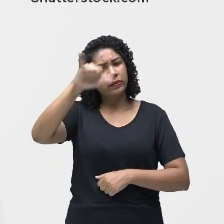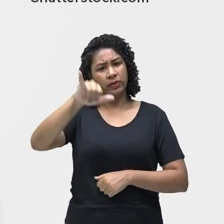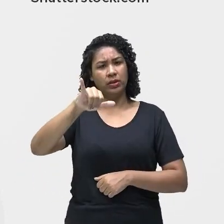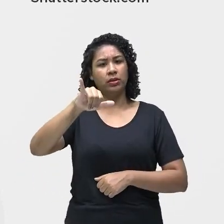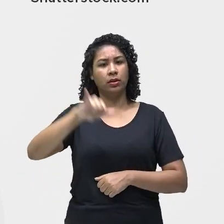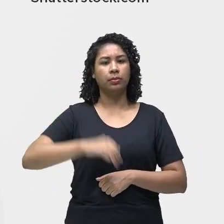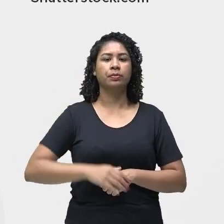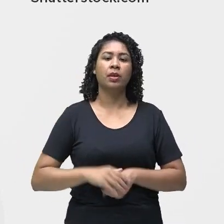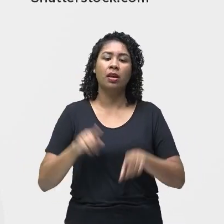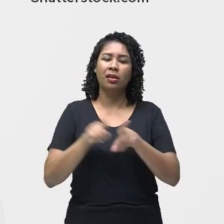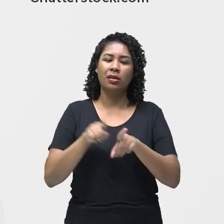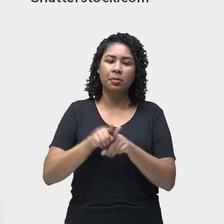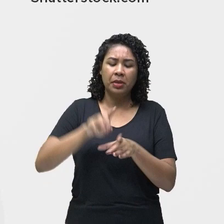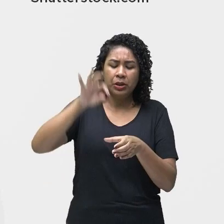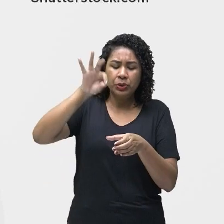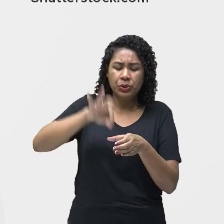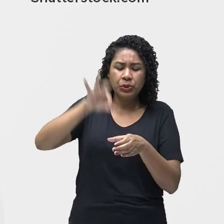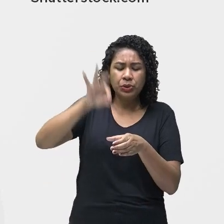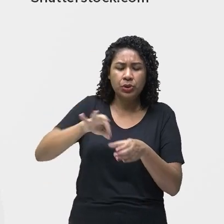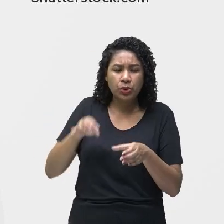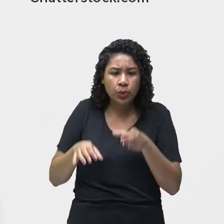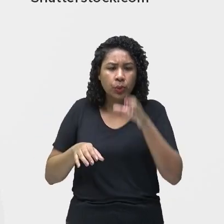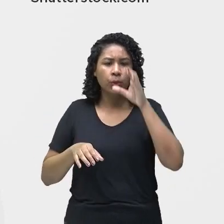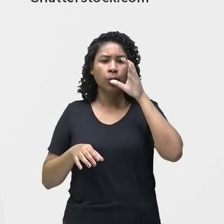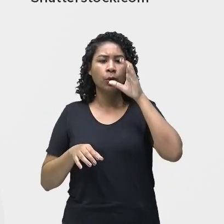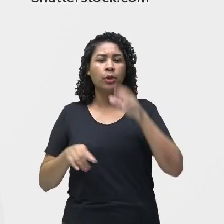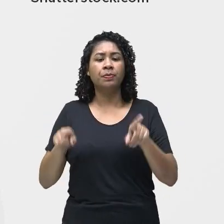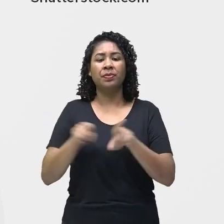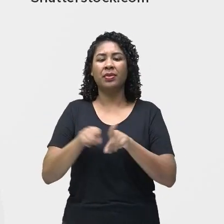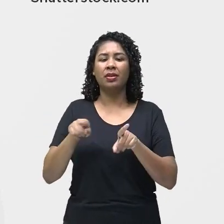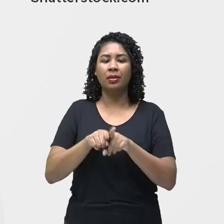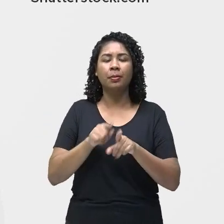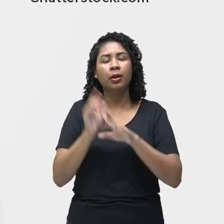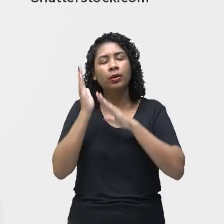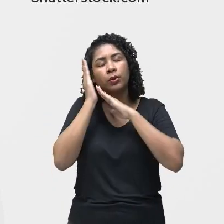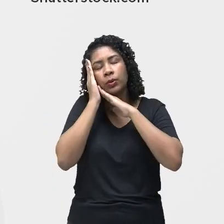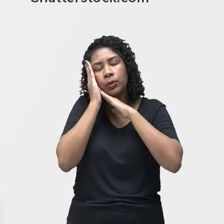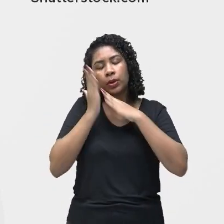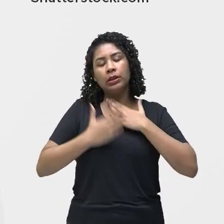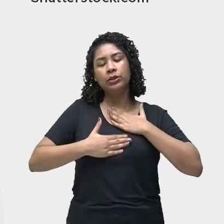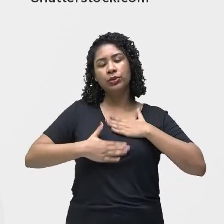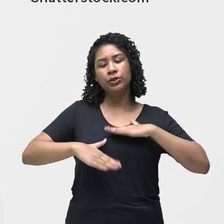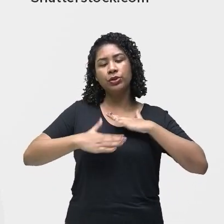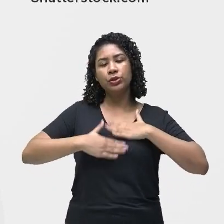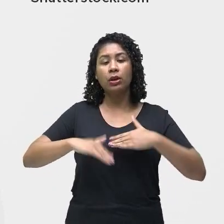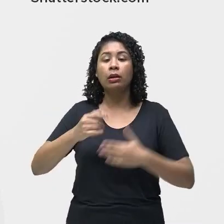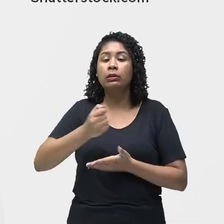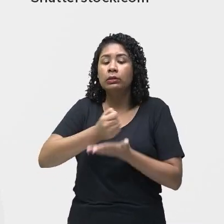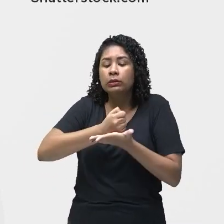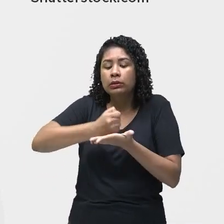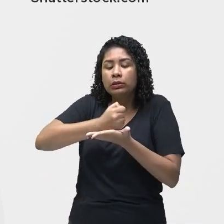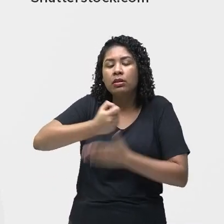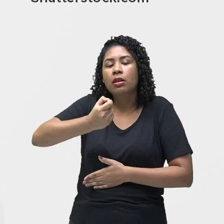Um chazinho, descanso e remédios antigripais nos ajudam aí no tratamento de gripes e resfriados.